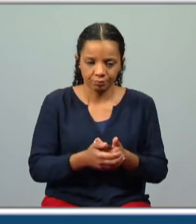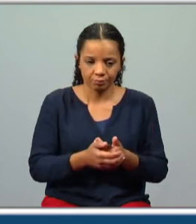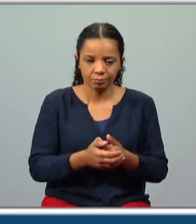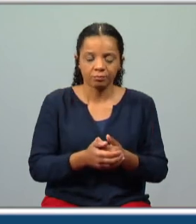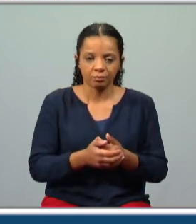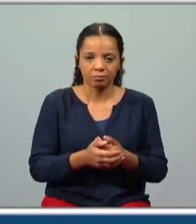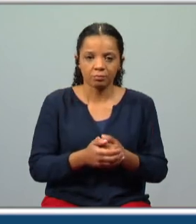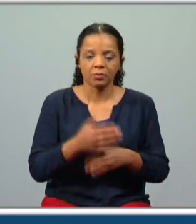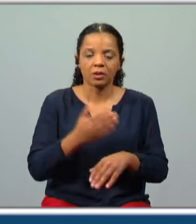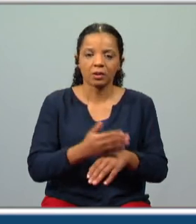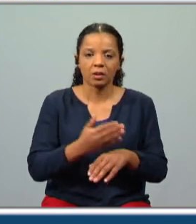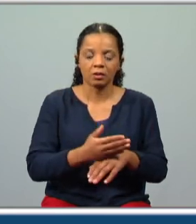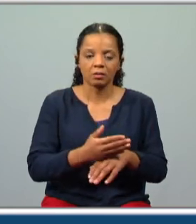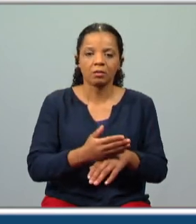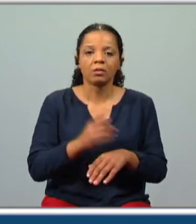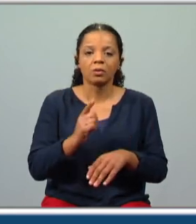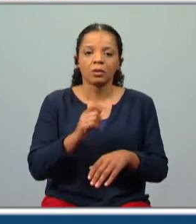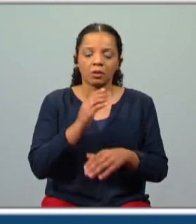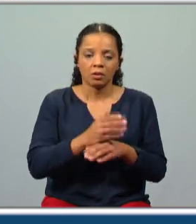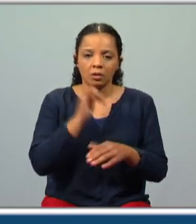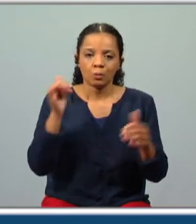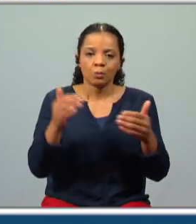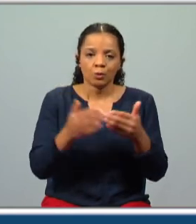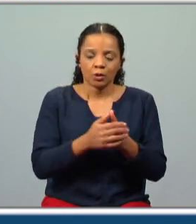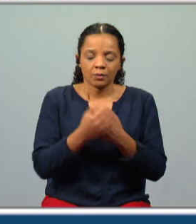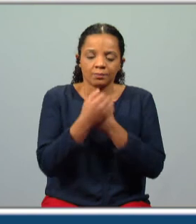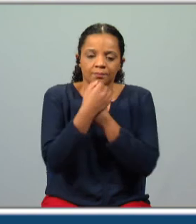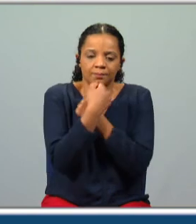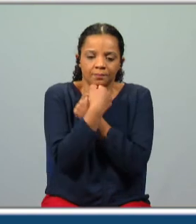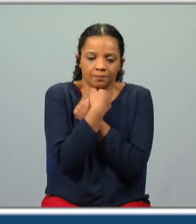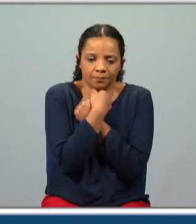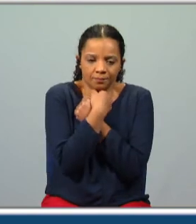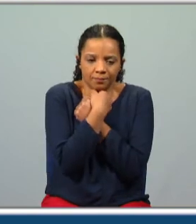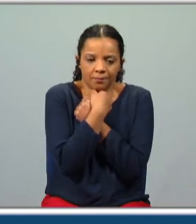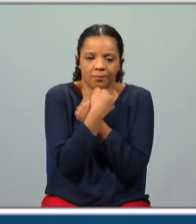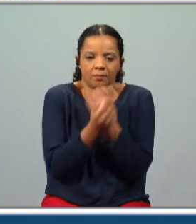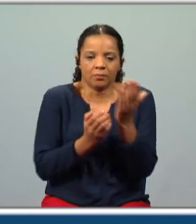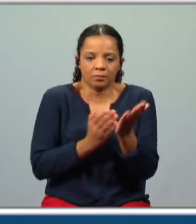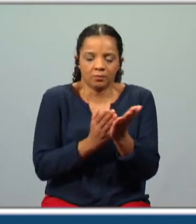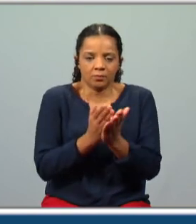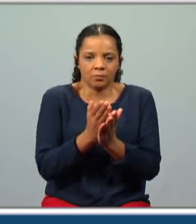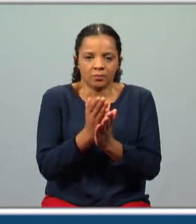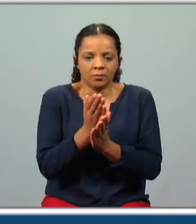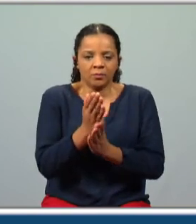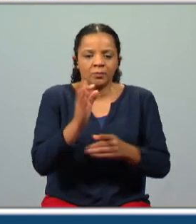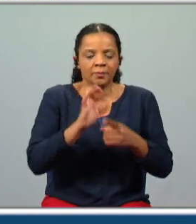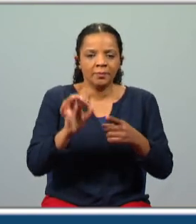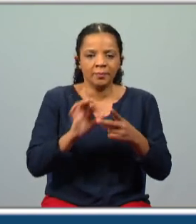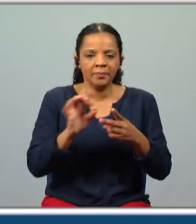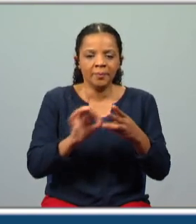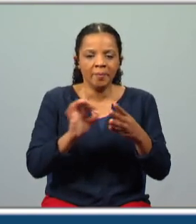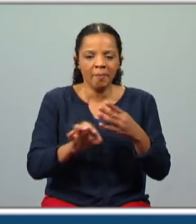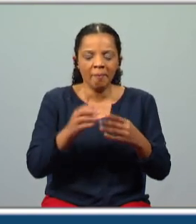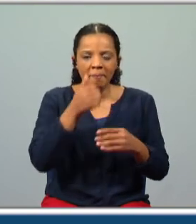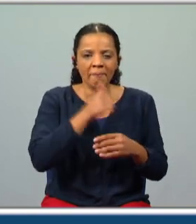libertarem as almas do corpo portanto até morrerem abraçados portanto continuamos aqui com a descredição dramática do suplício